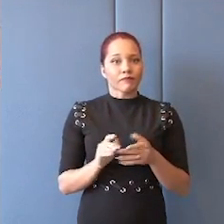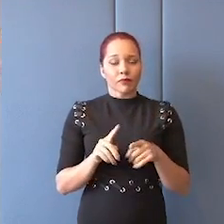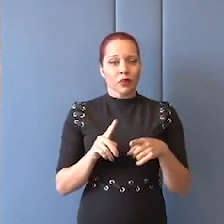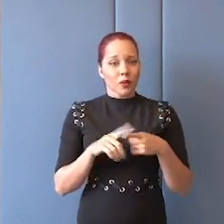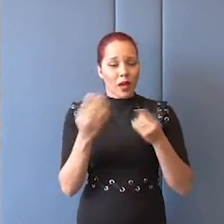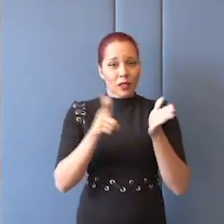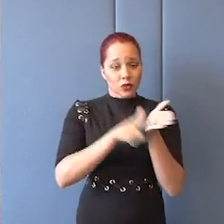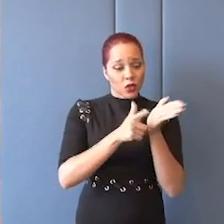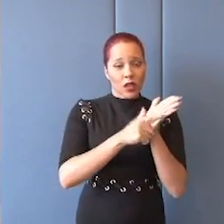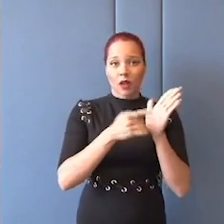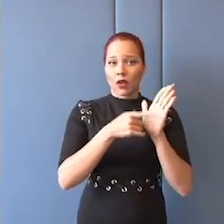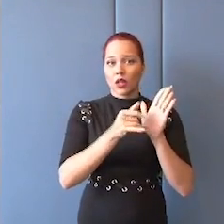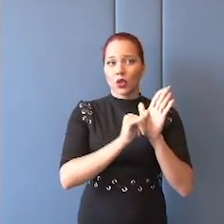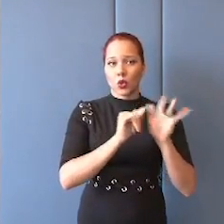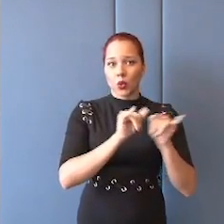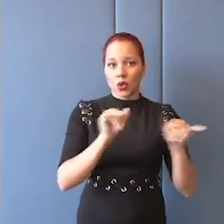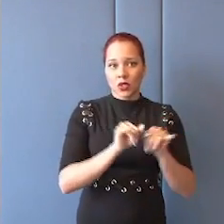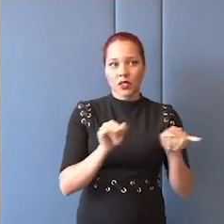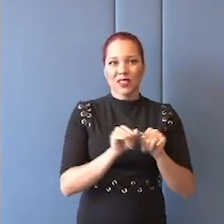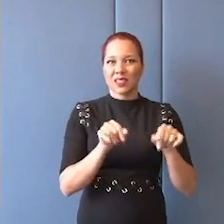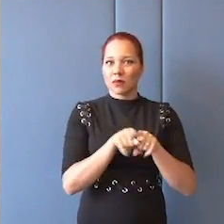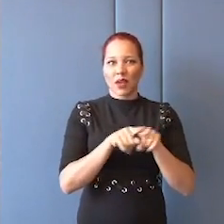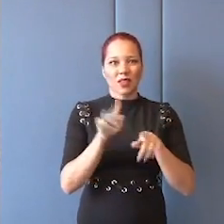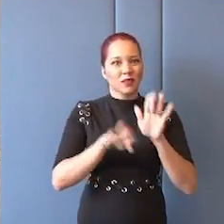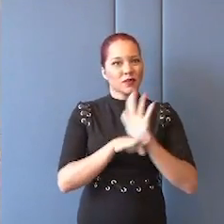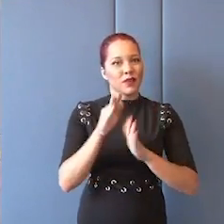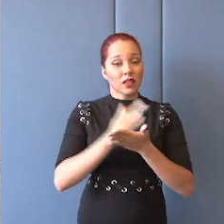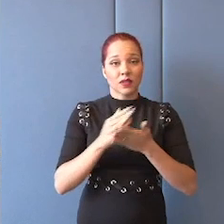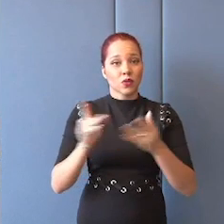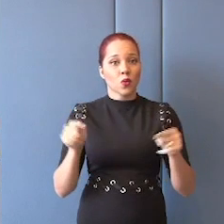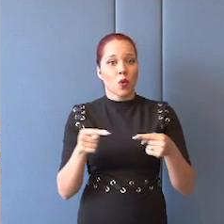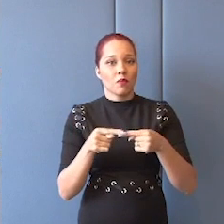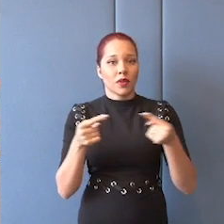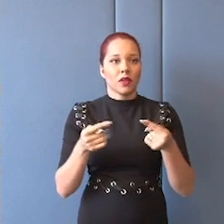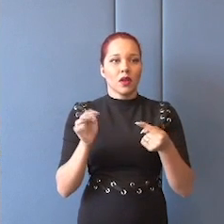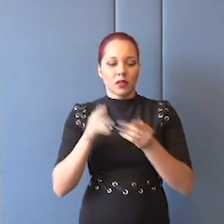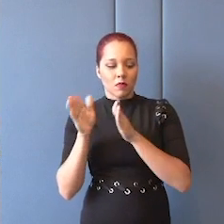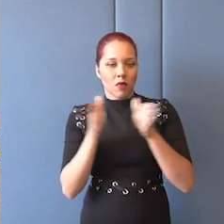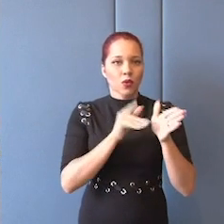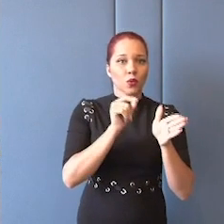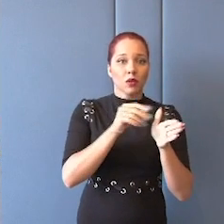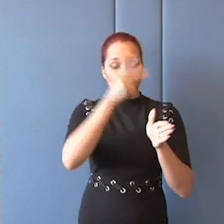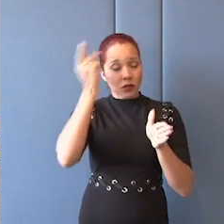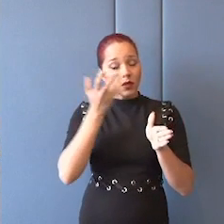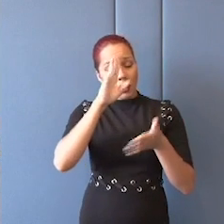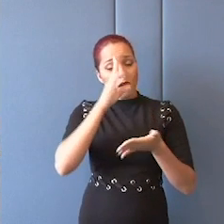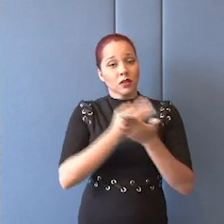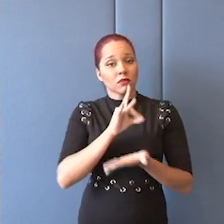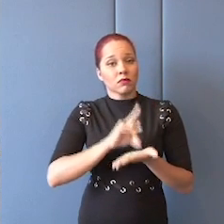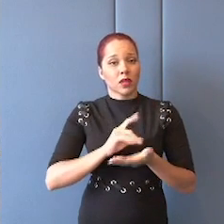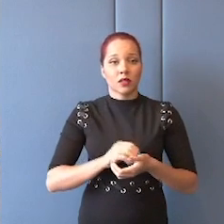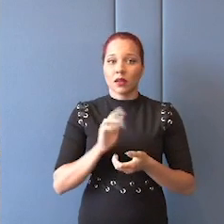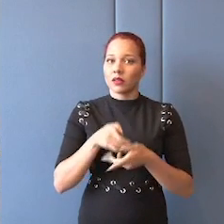a manchete, e depois a notícia, que também não corresponde muitas vezes à manchete, nos direciona para coisas que são completamente diferentes da realidade, que são